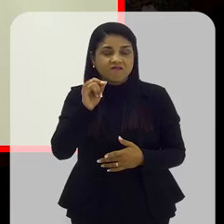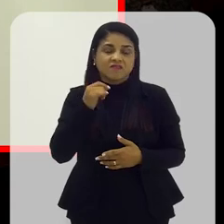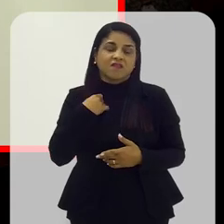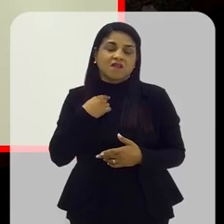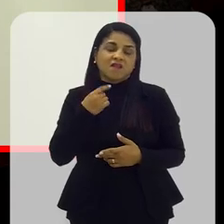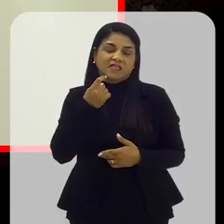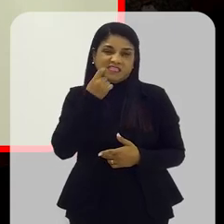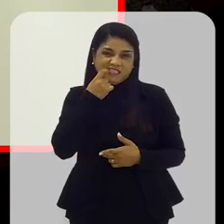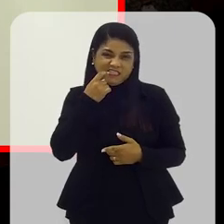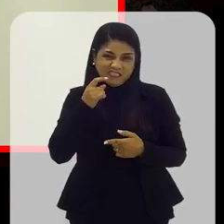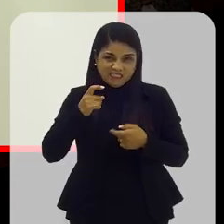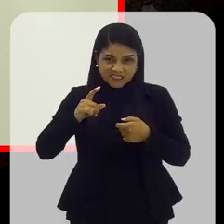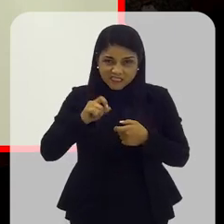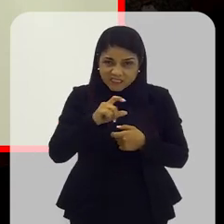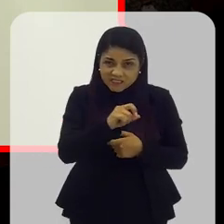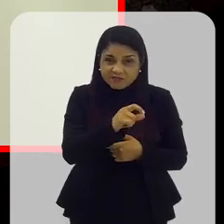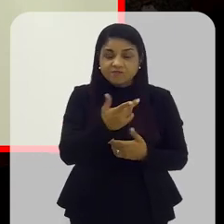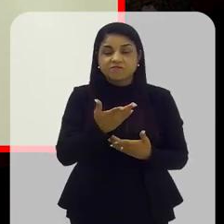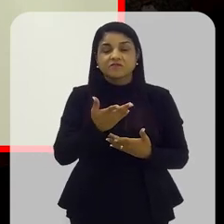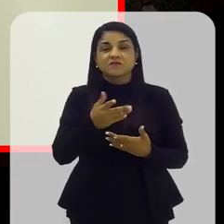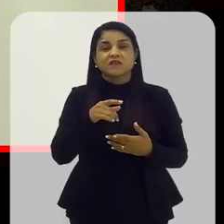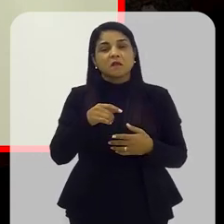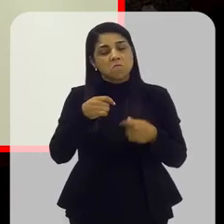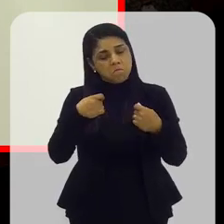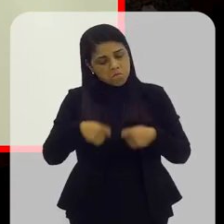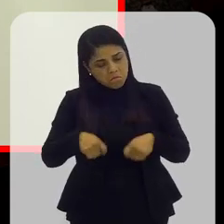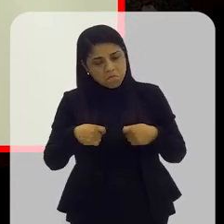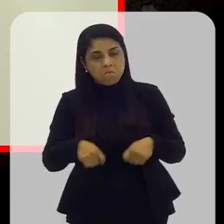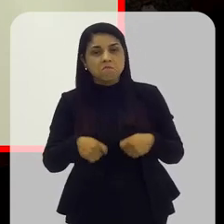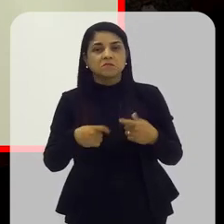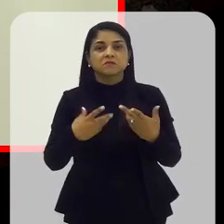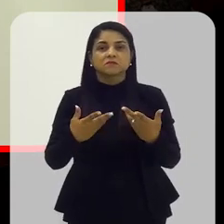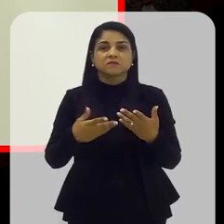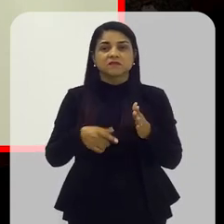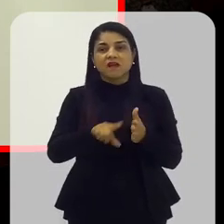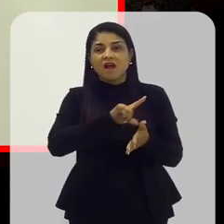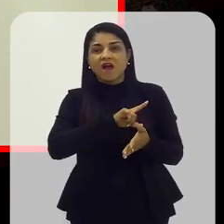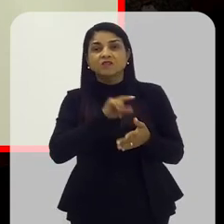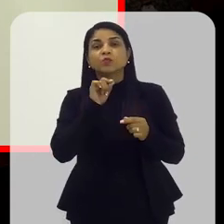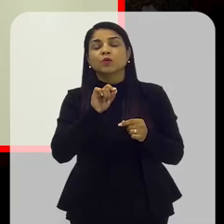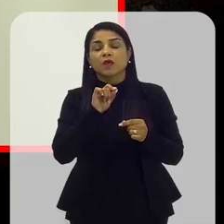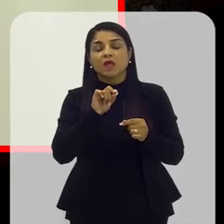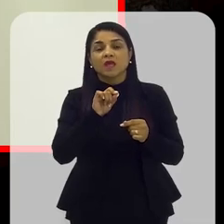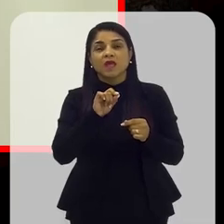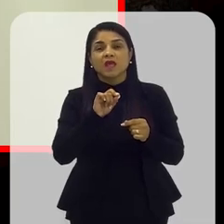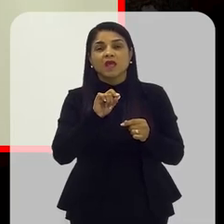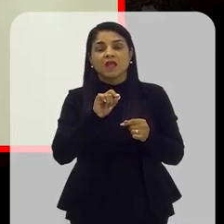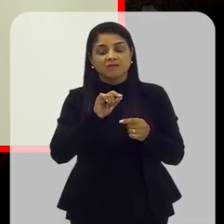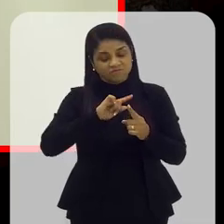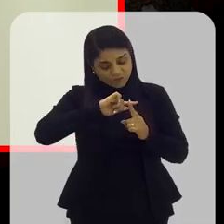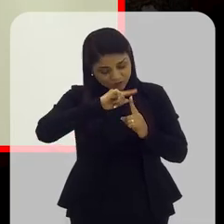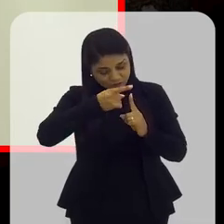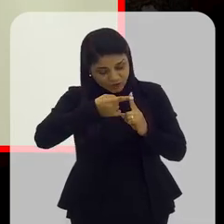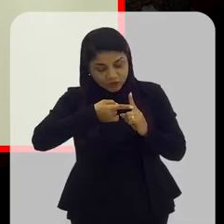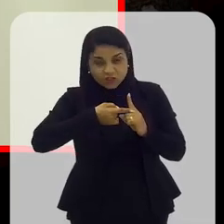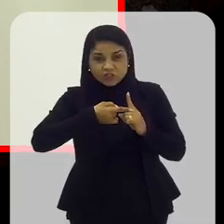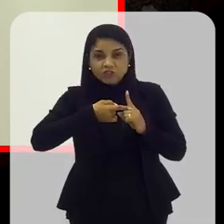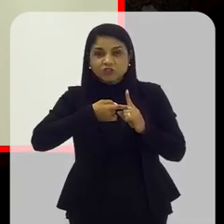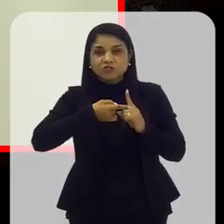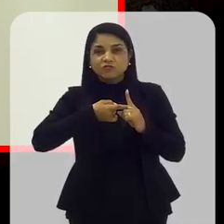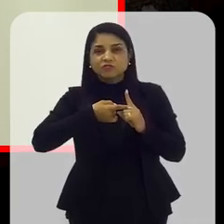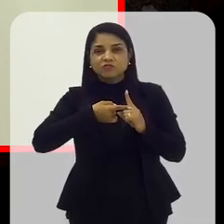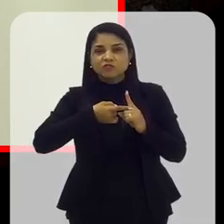CARI dentária, ela pode ter seu início de prevenção desde o pré-natal, né? Desde o período intraútero,